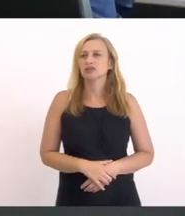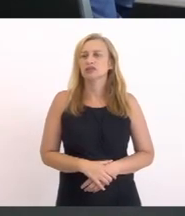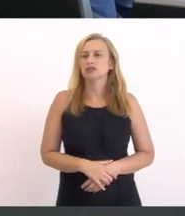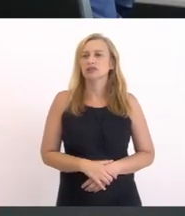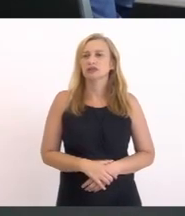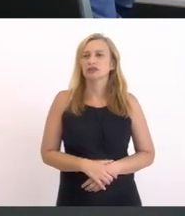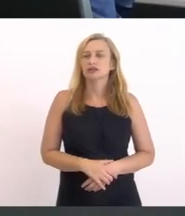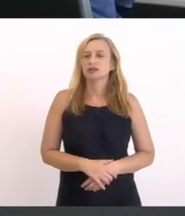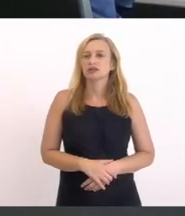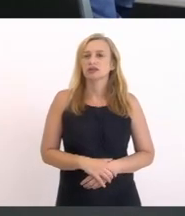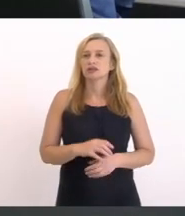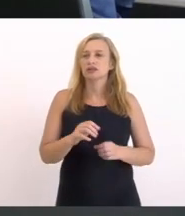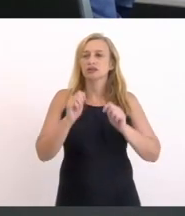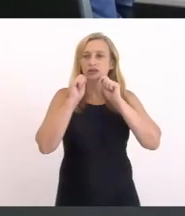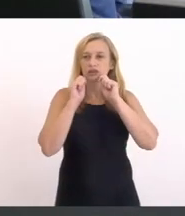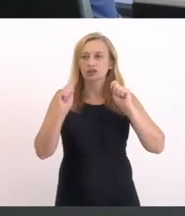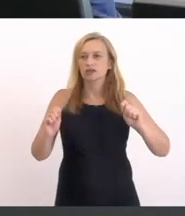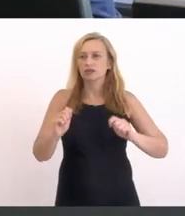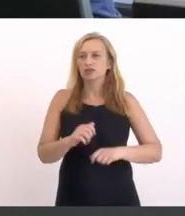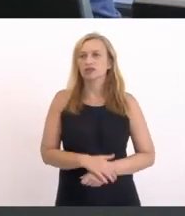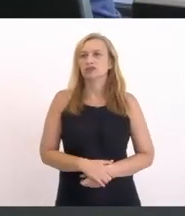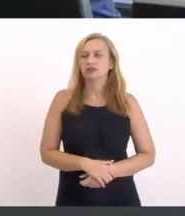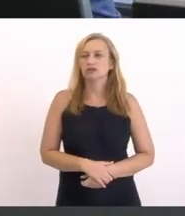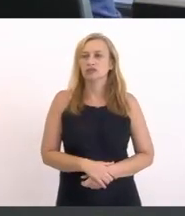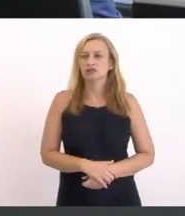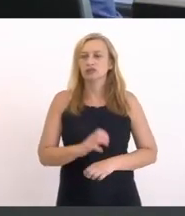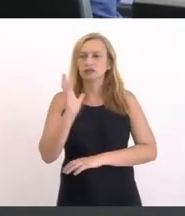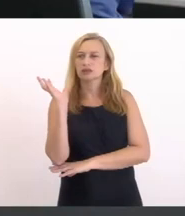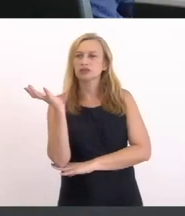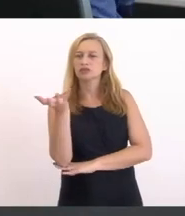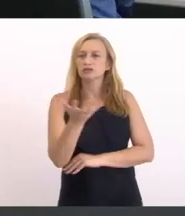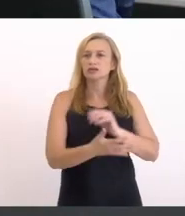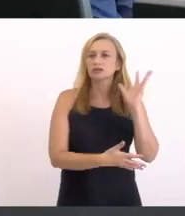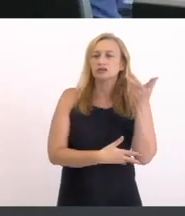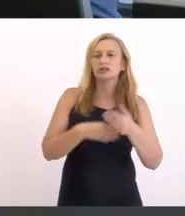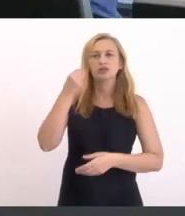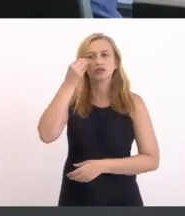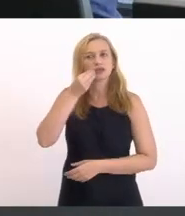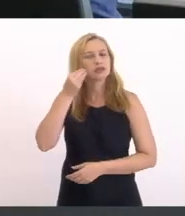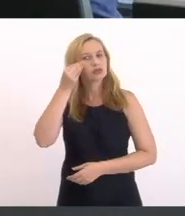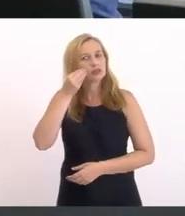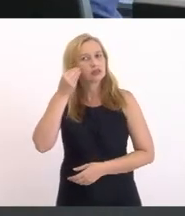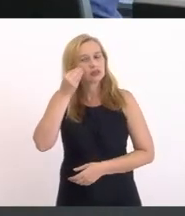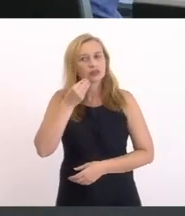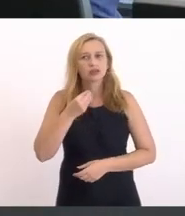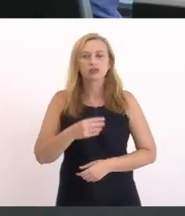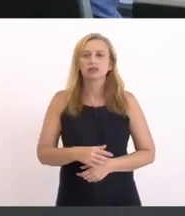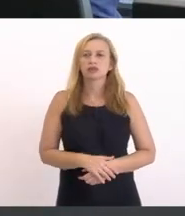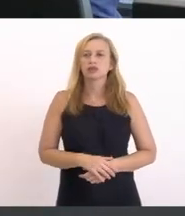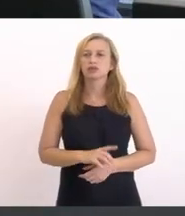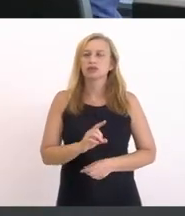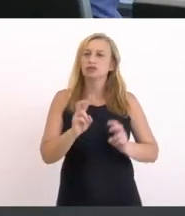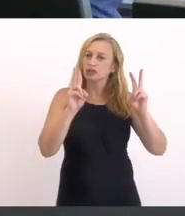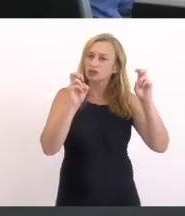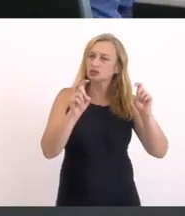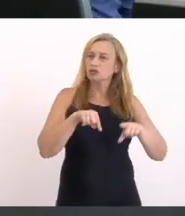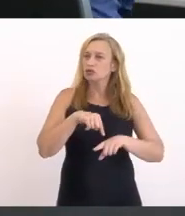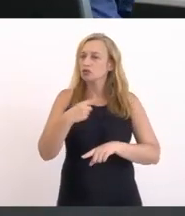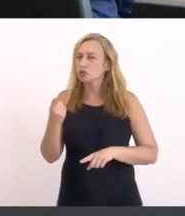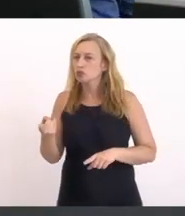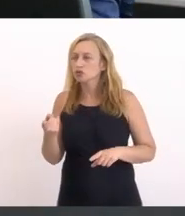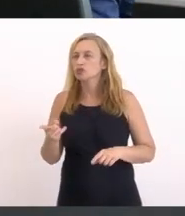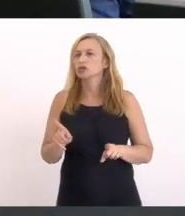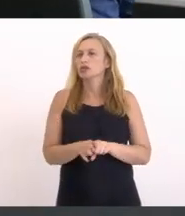Para a nossa assessora E Ambientalista Que tem experiência Não só nesse assunto E tantos outros